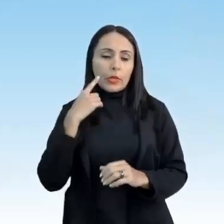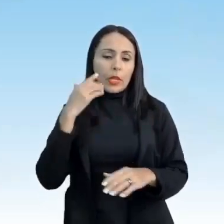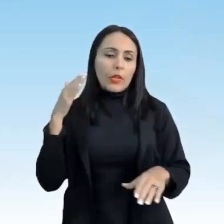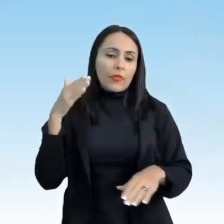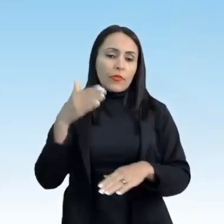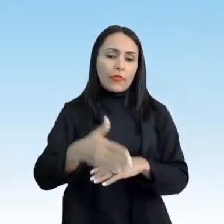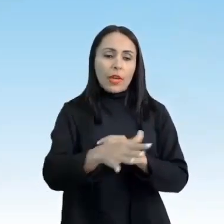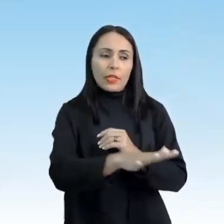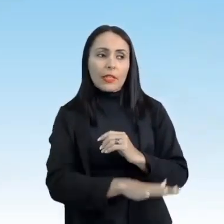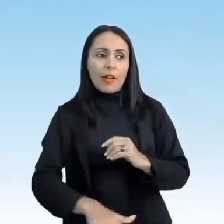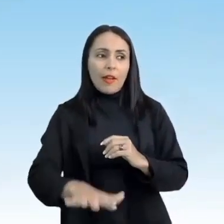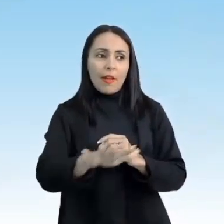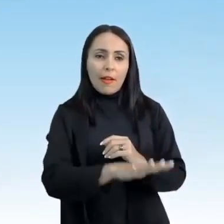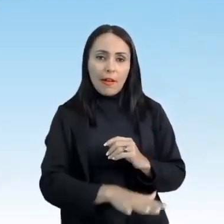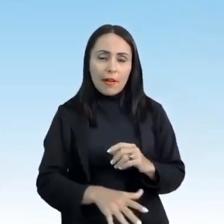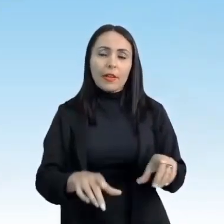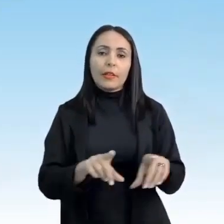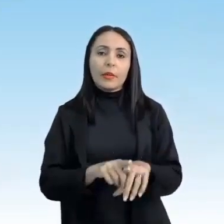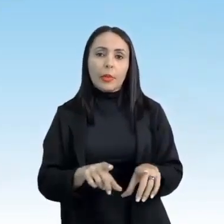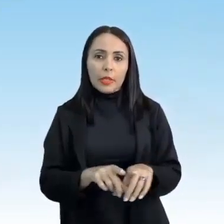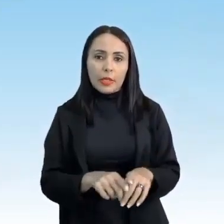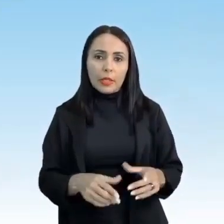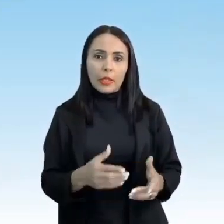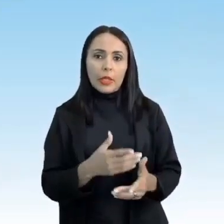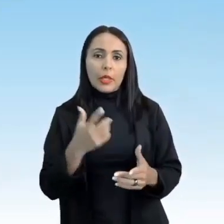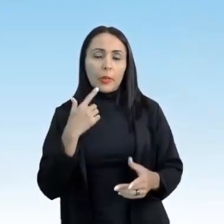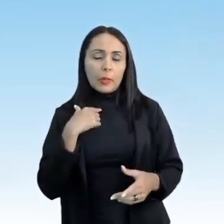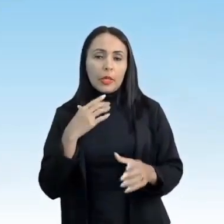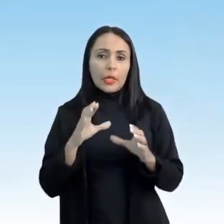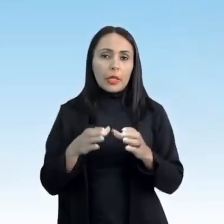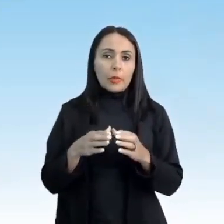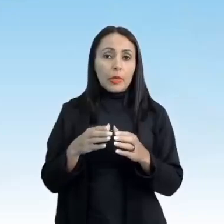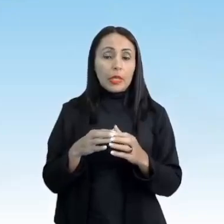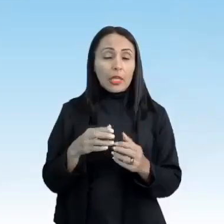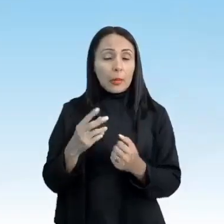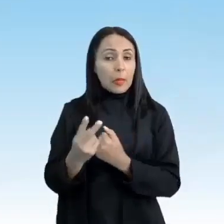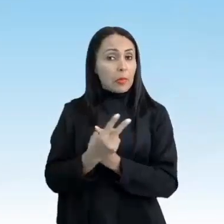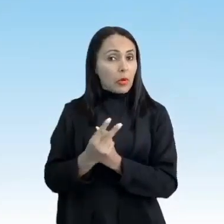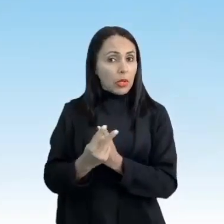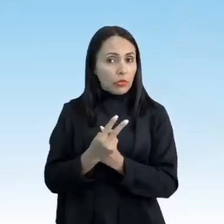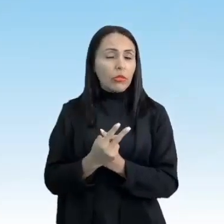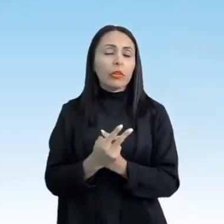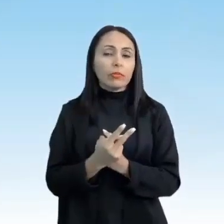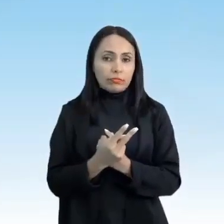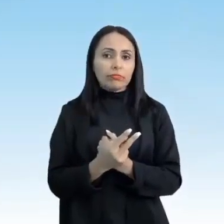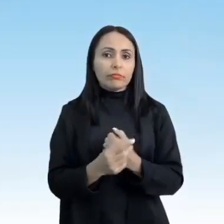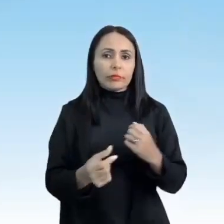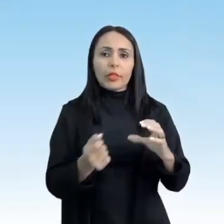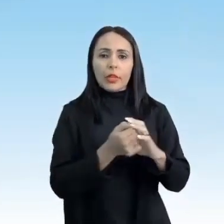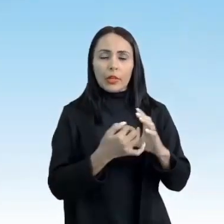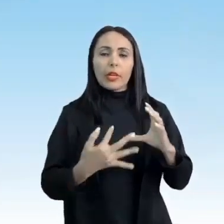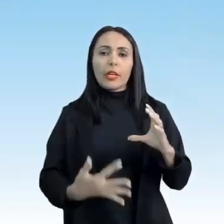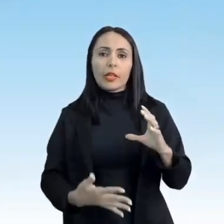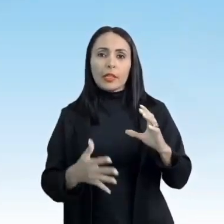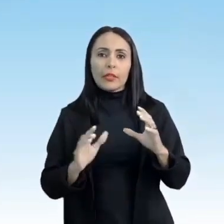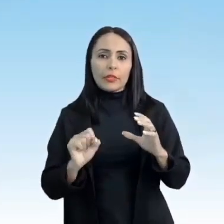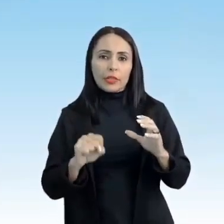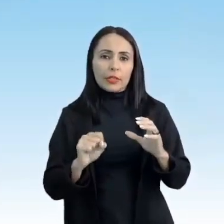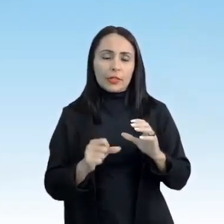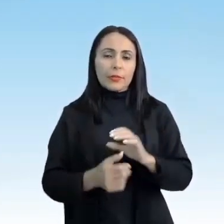área do adversário e ao mesmo tempo a minha equipe tem que proteger a minha área. Isso é a característica de um esporte de